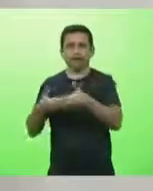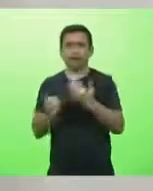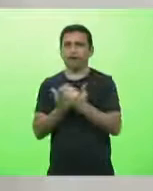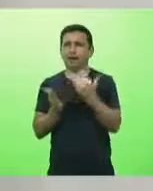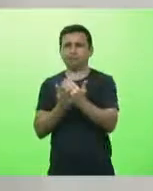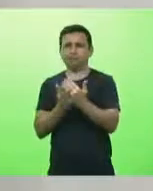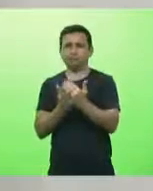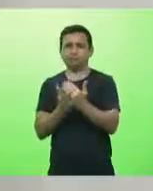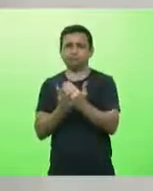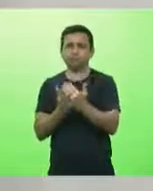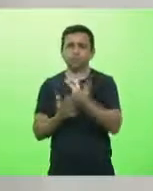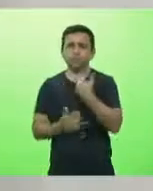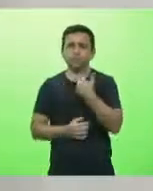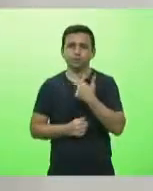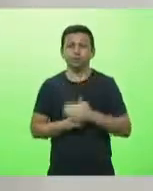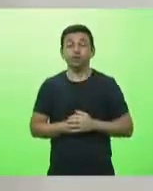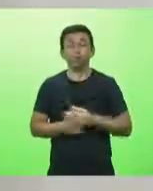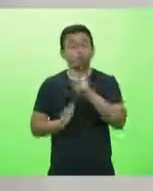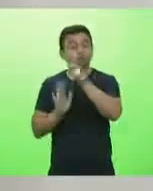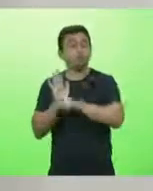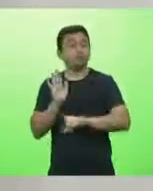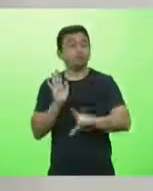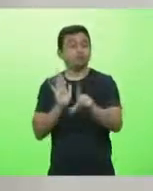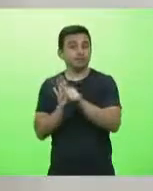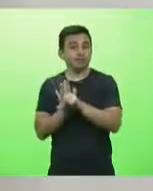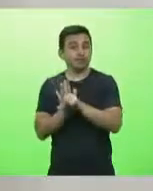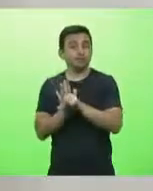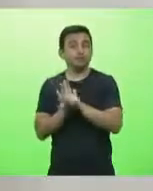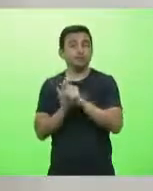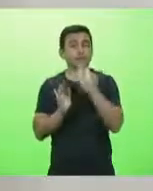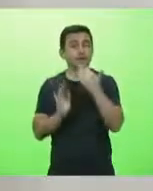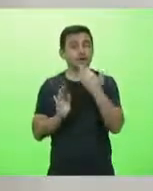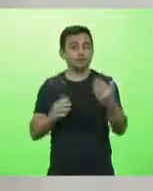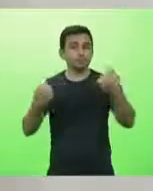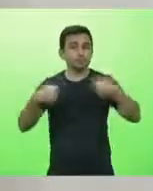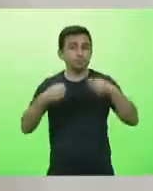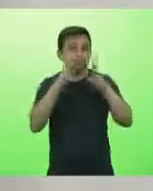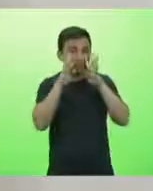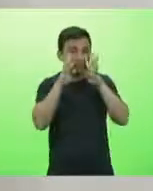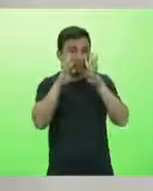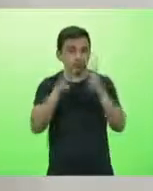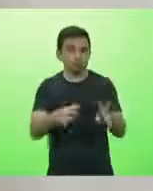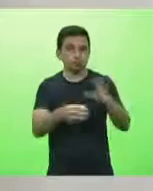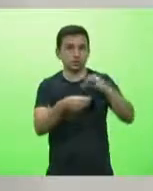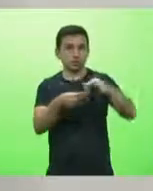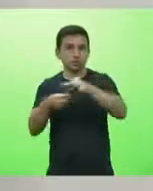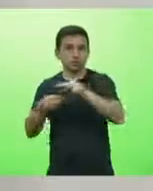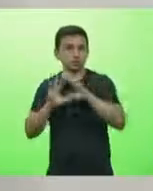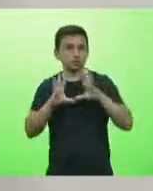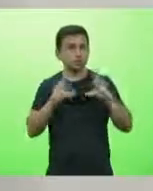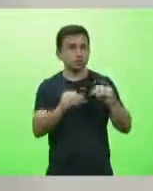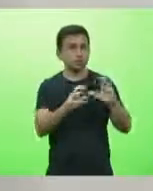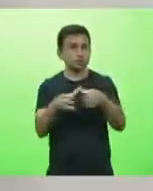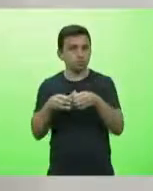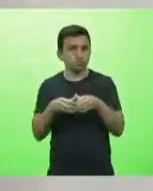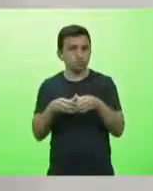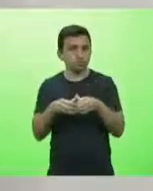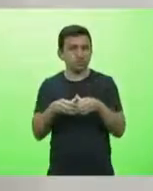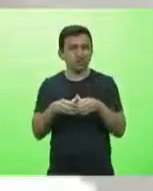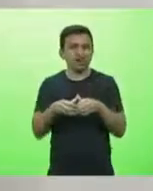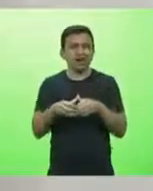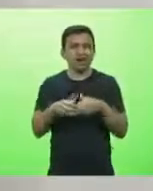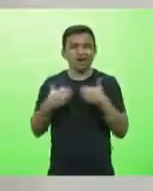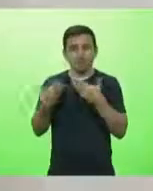nosso projeto de lei solicita ao governo que ouça as entidades. Por que ouvir as entidades? Recentemente, o governo do estado